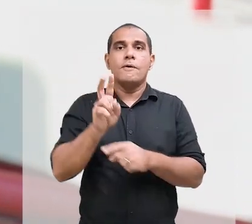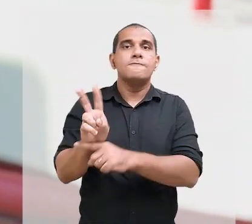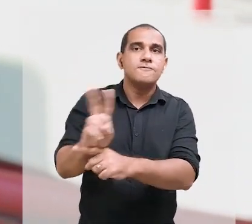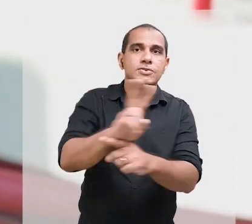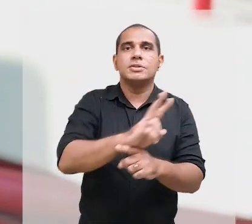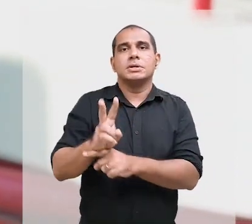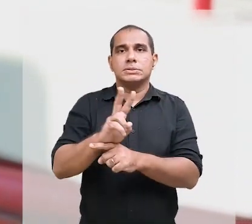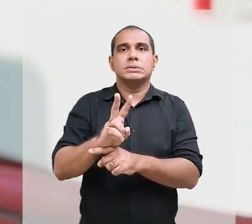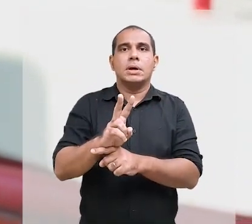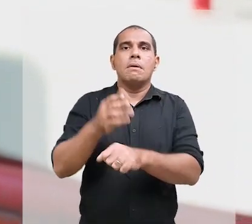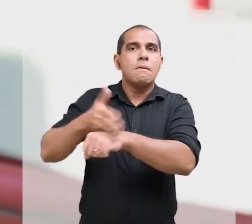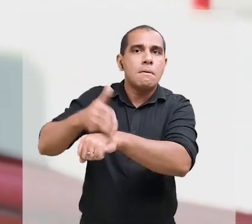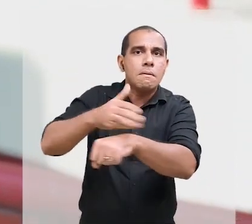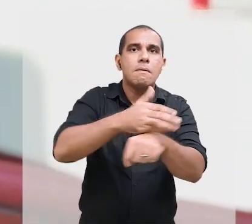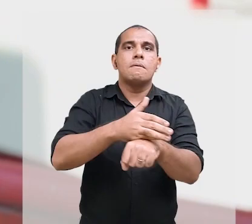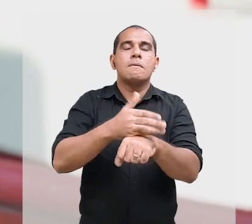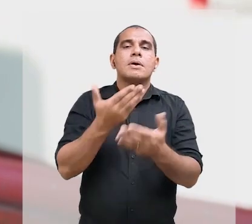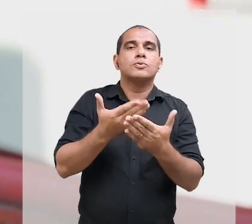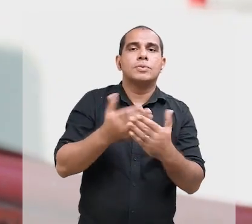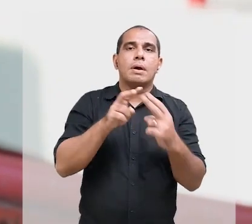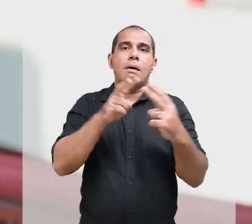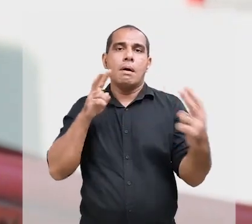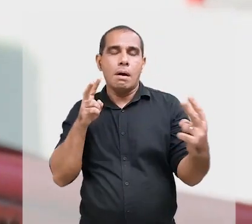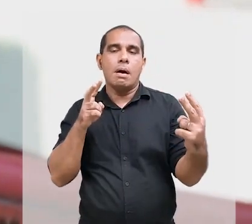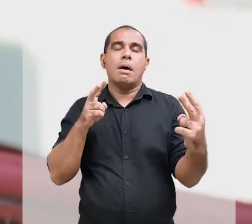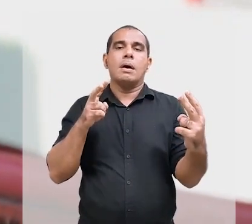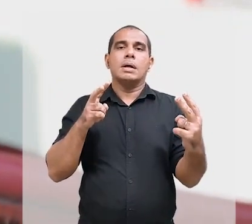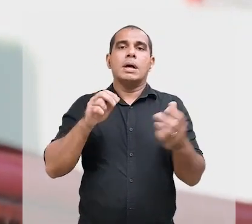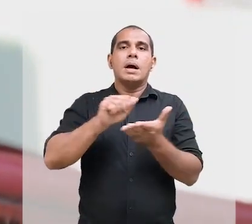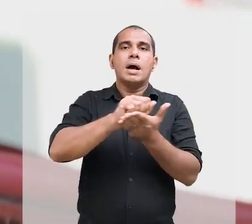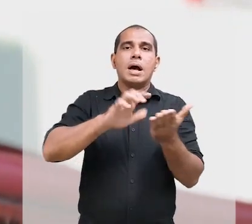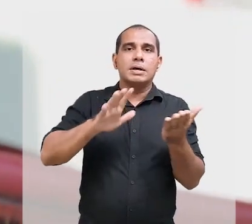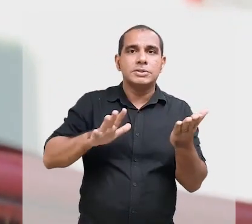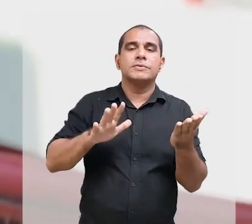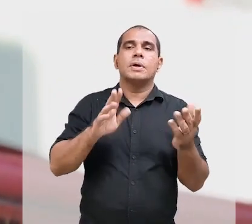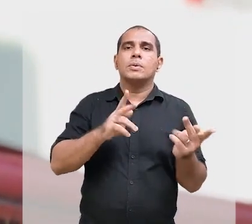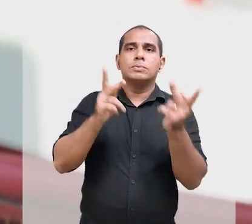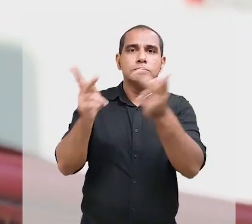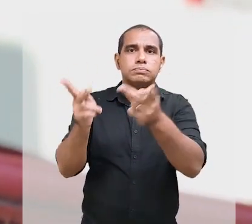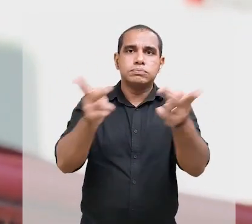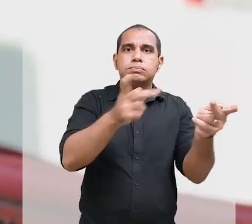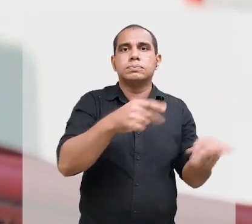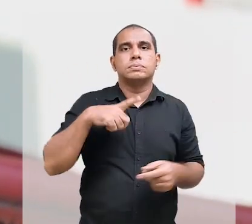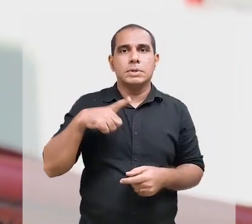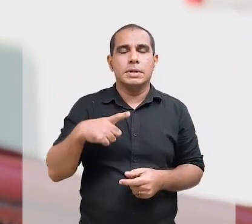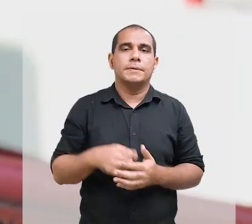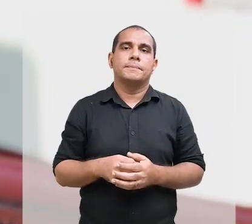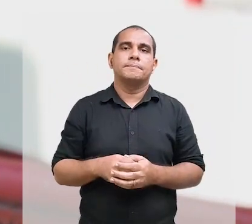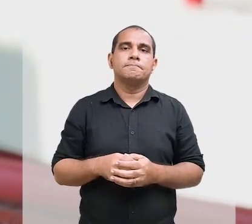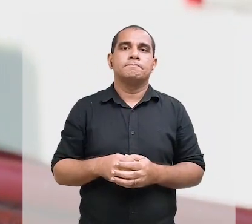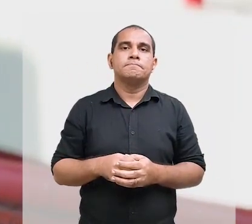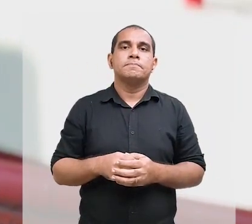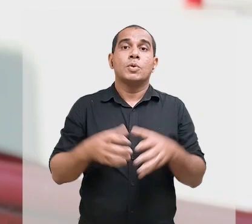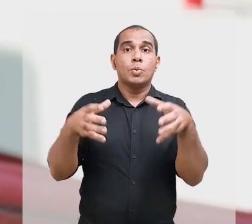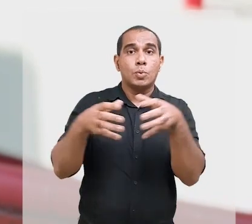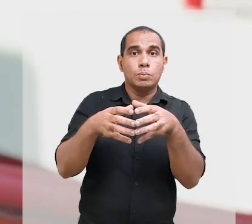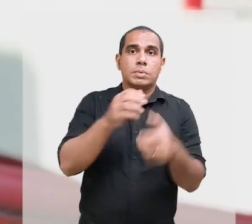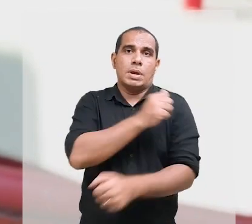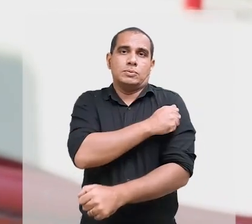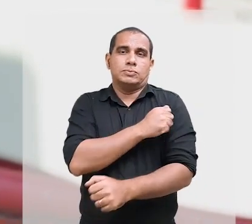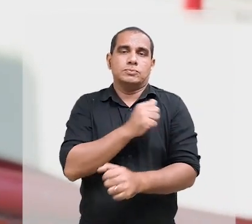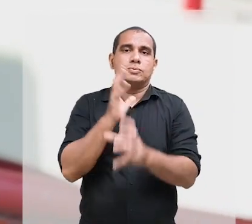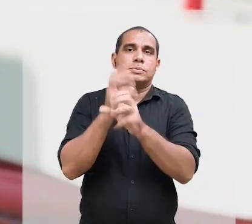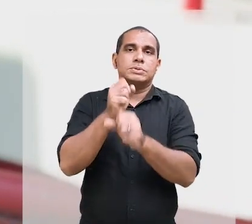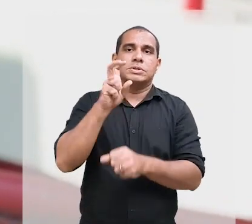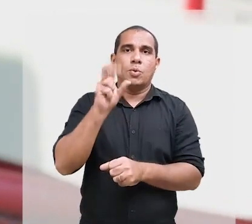vigilância. A capacitação acontece por meio de aulas online e de atividades de dispersão nos territórios. No total,